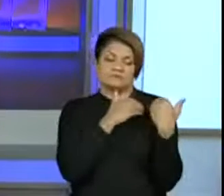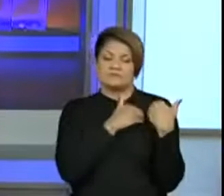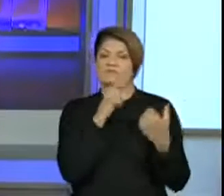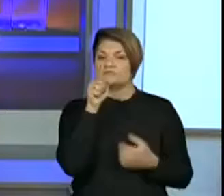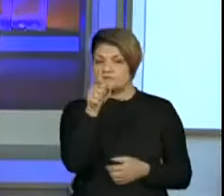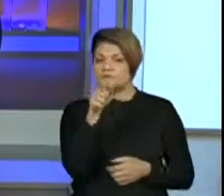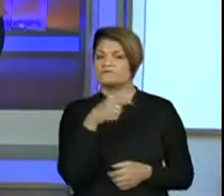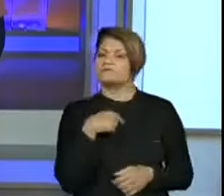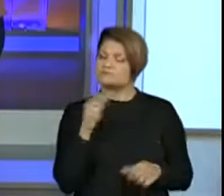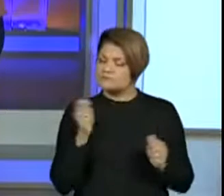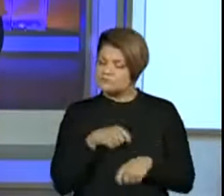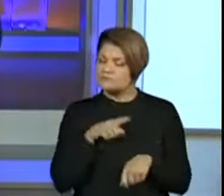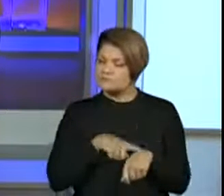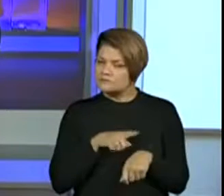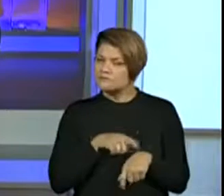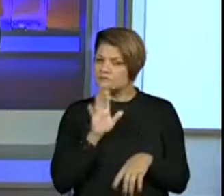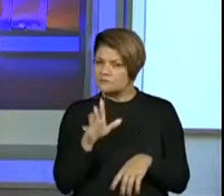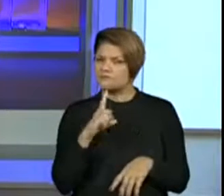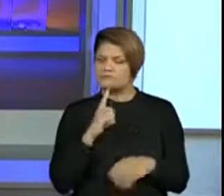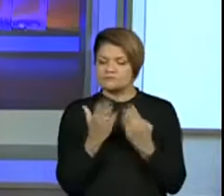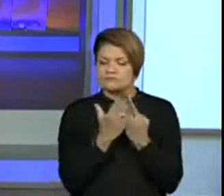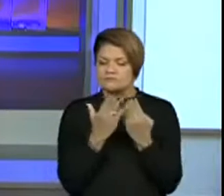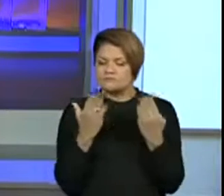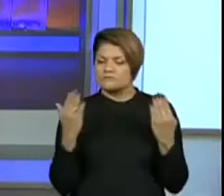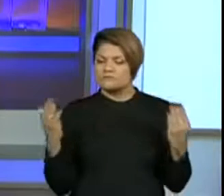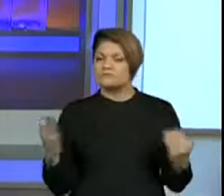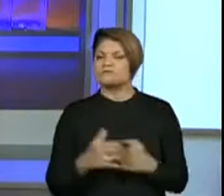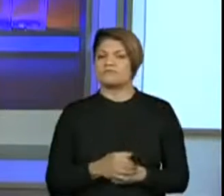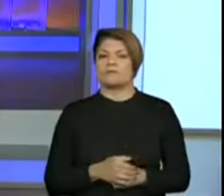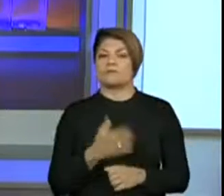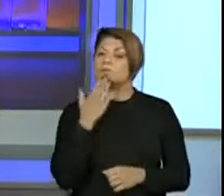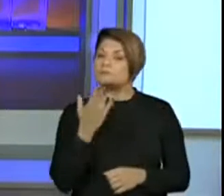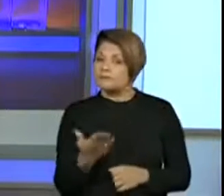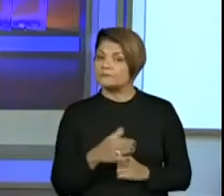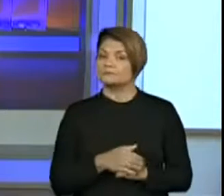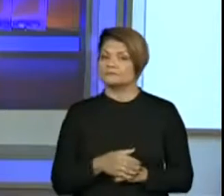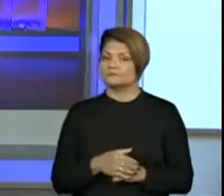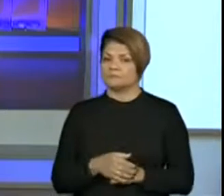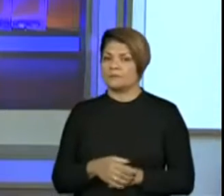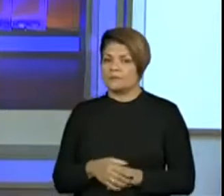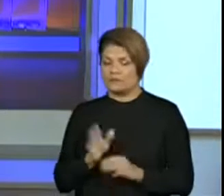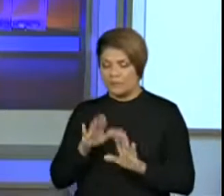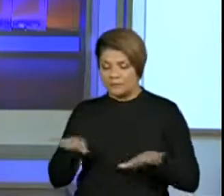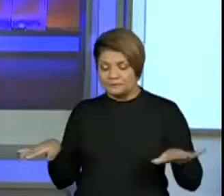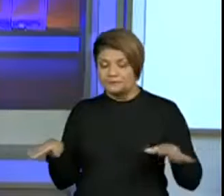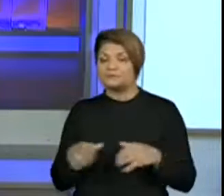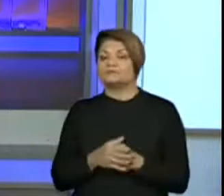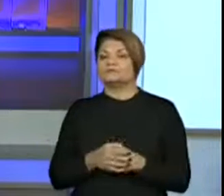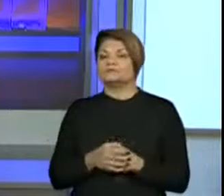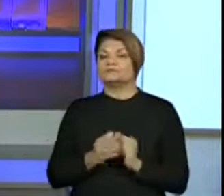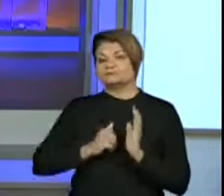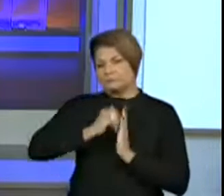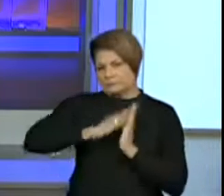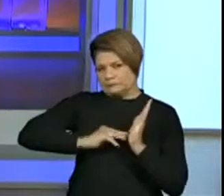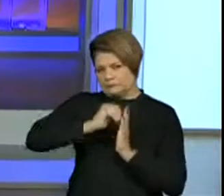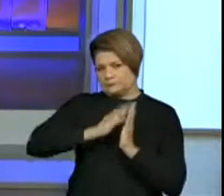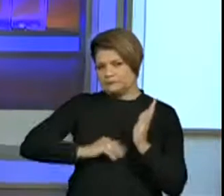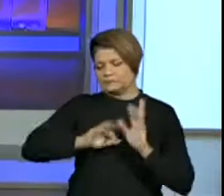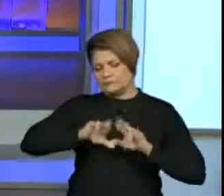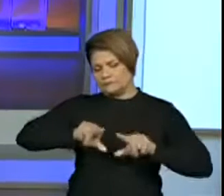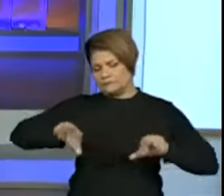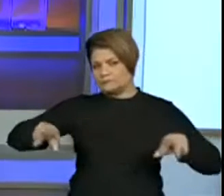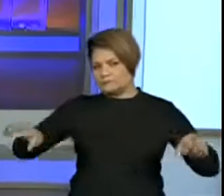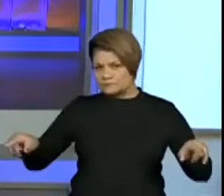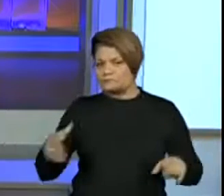que tiverem um tempinho montar essas cartelas, assim, pede para os estudantes colorirem de cores diferentes as unidades,